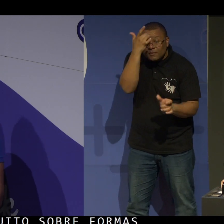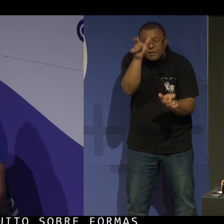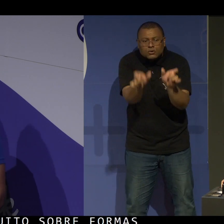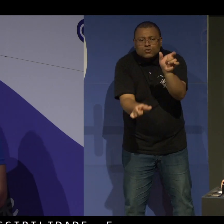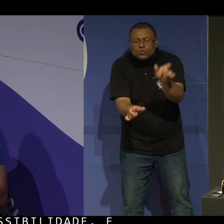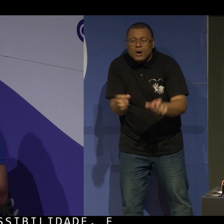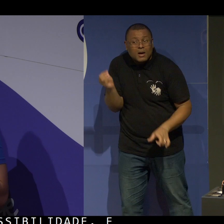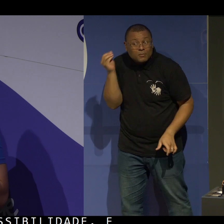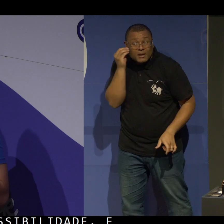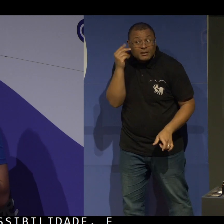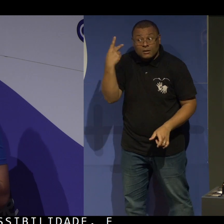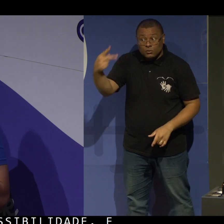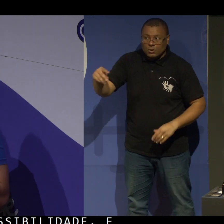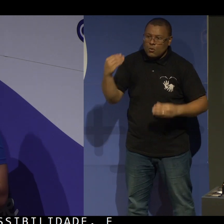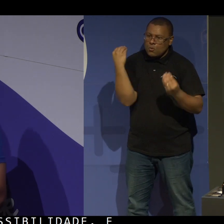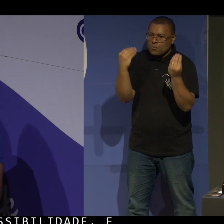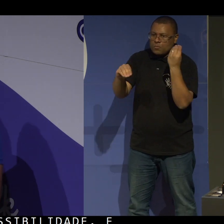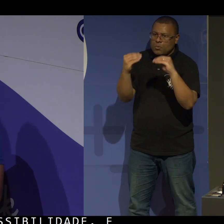testar o seu blog?